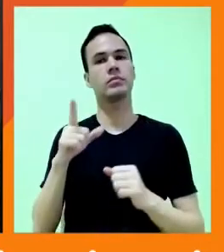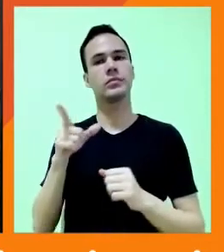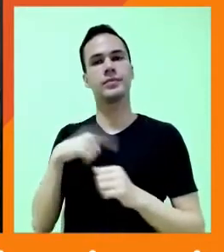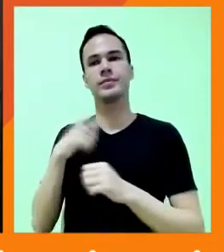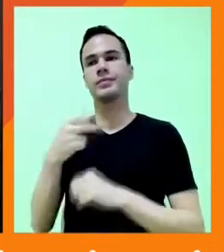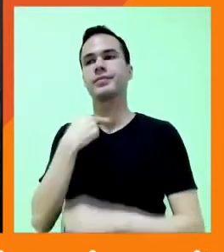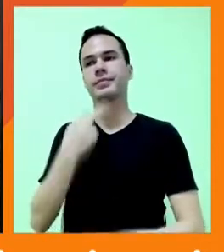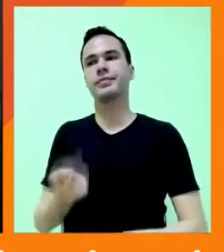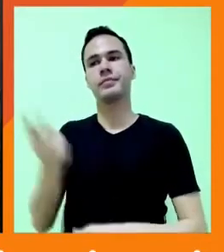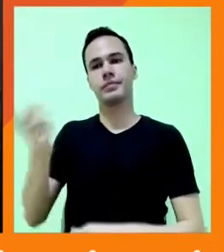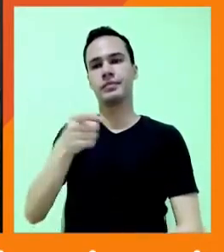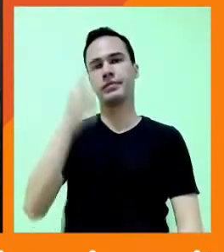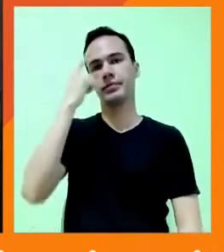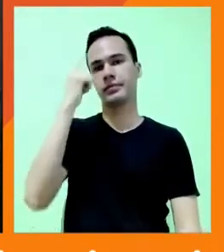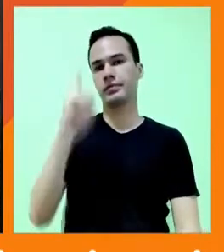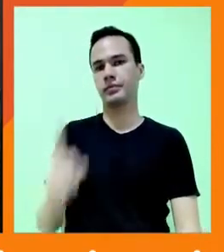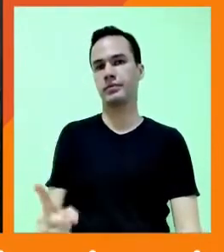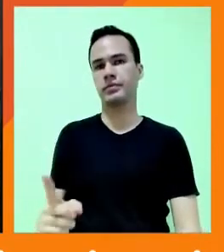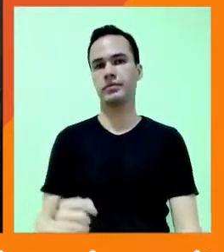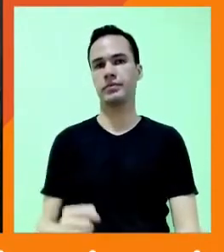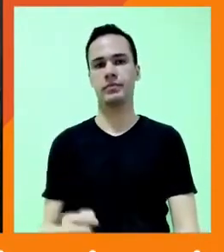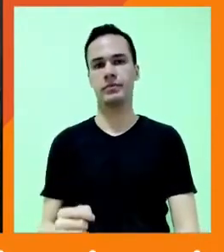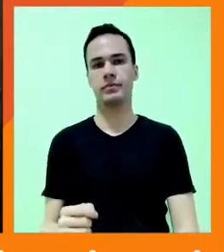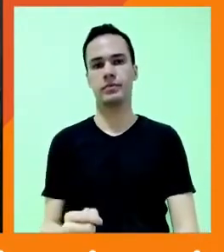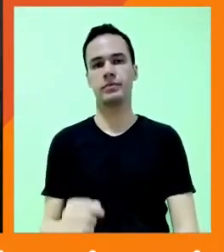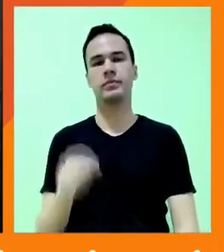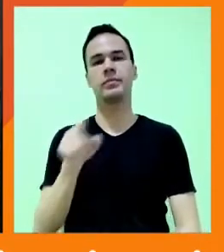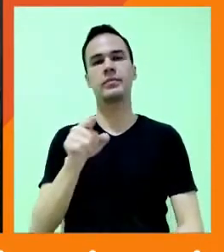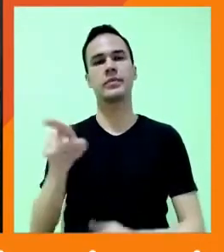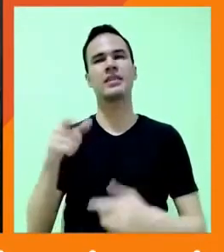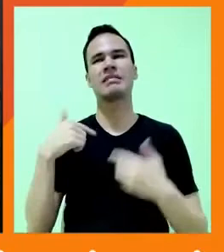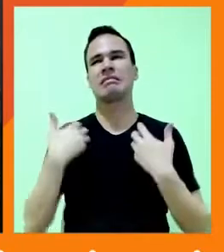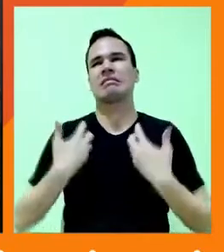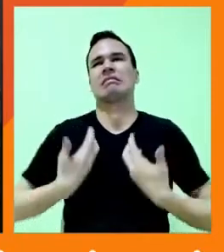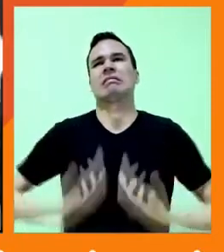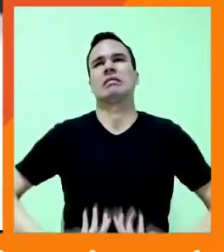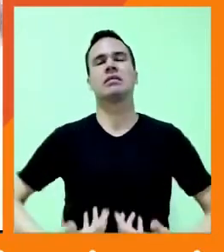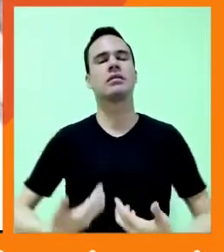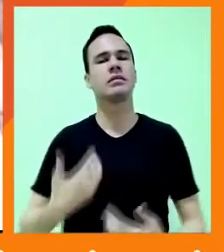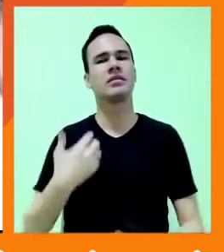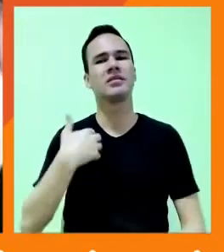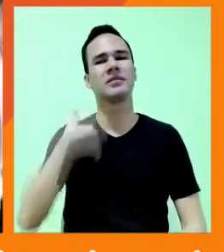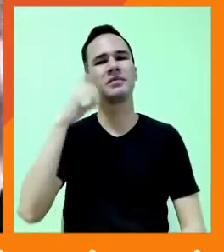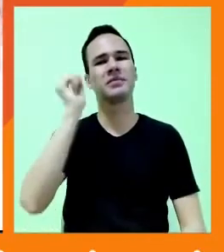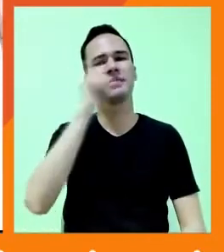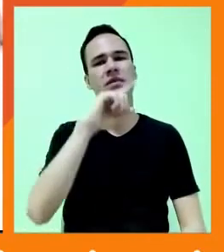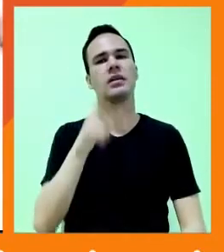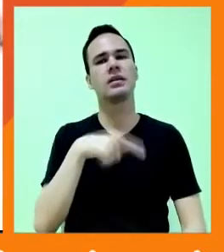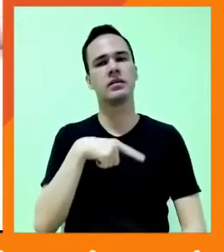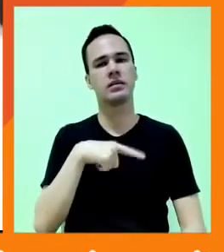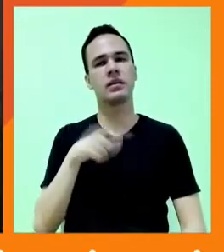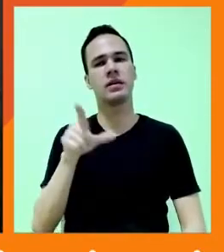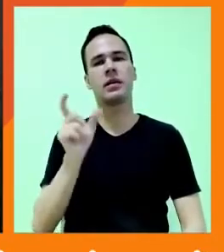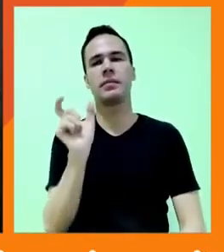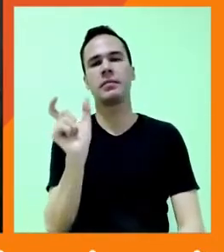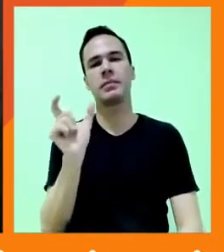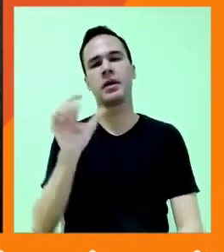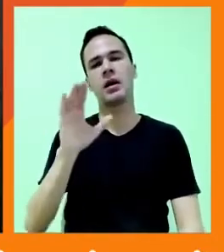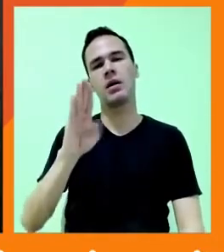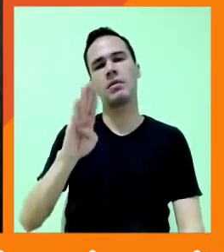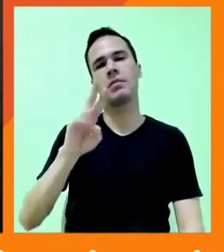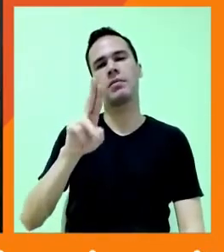imagina. Burnout, né? Esse esgotamento, uma palavra que ficou tão recorrente no vocabulário dos criadores de conteúdo.